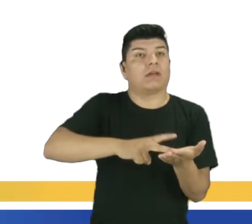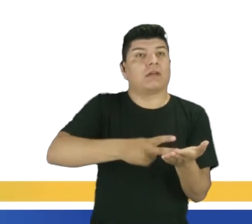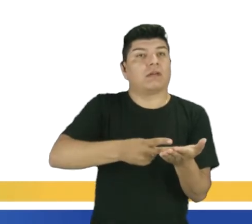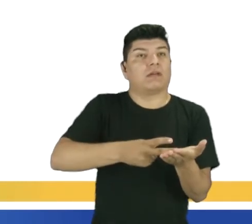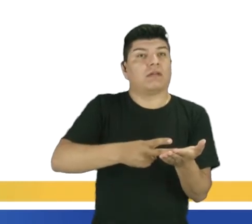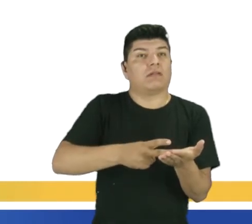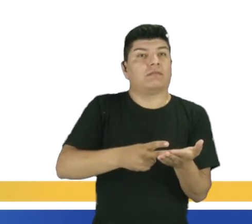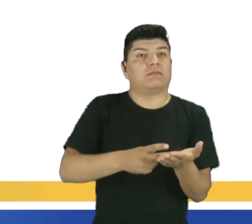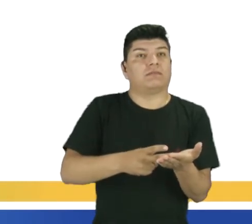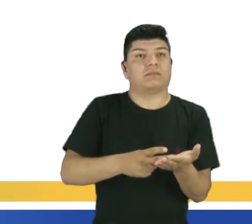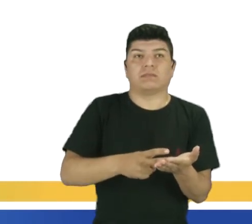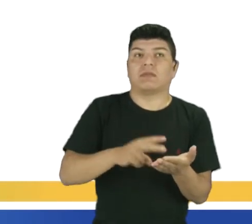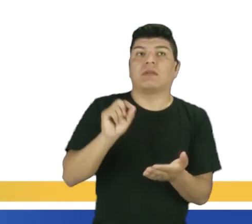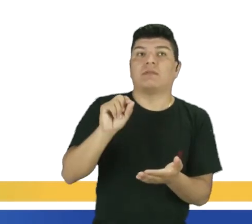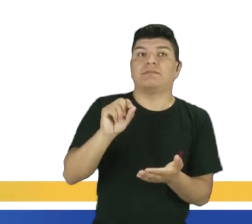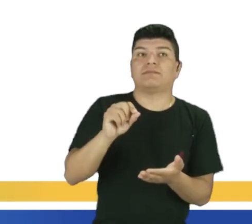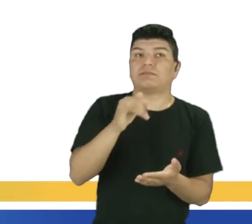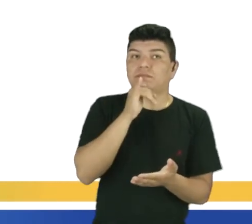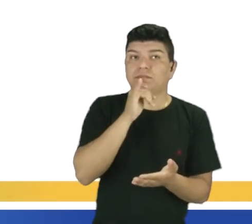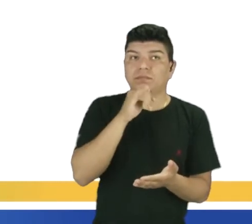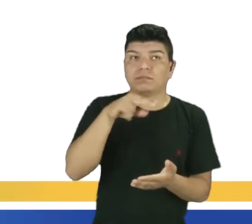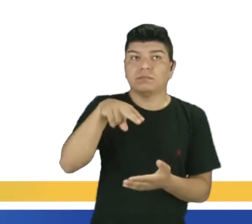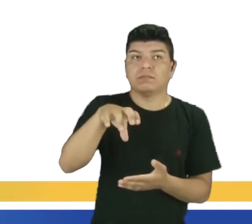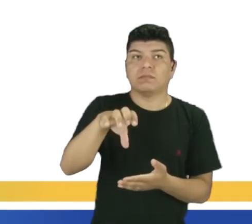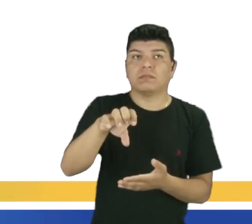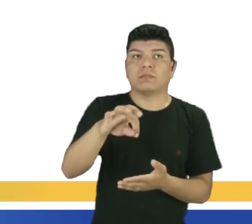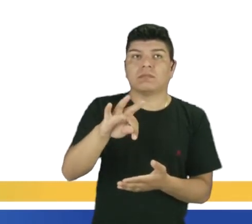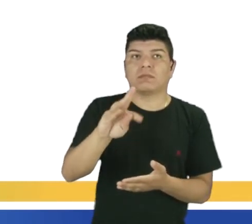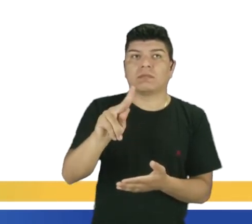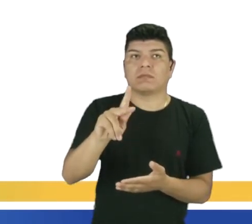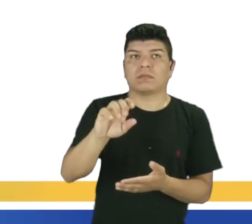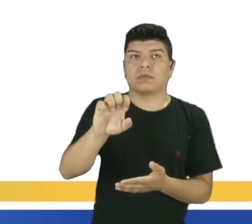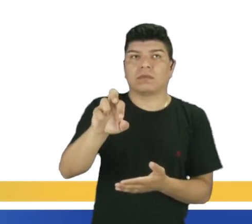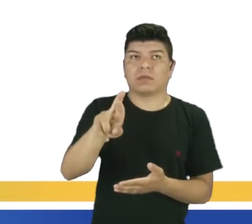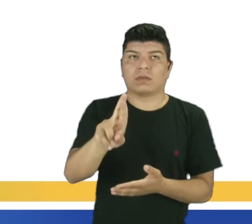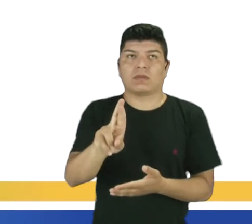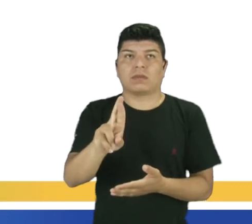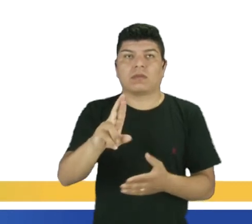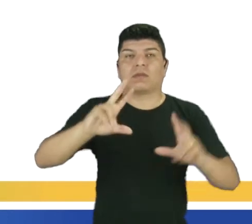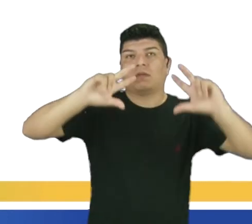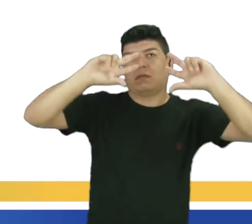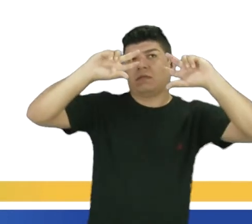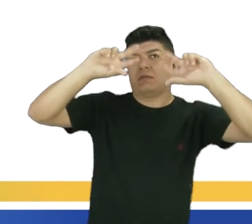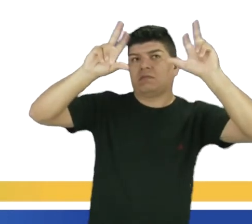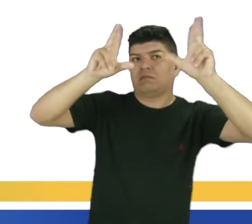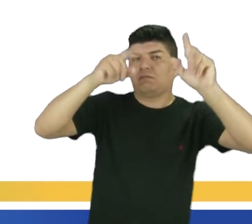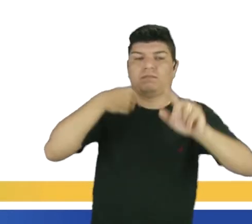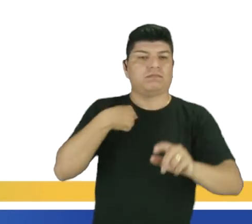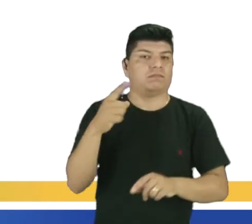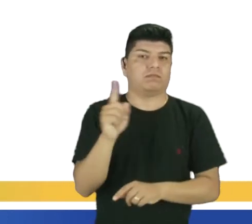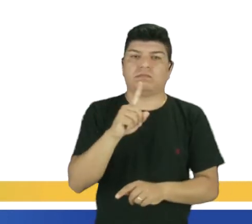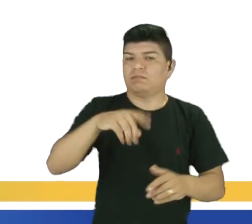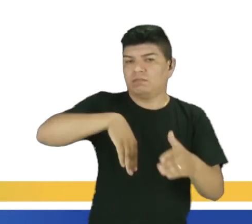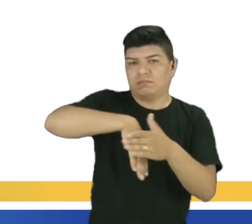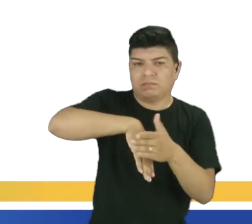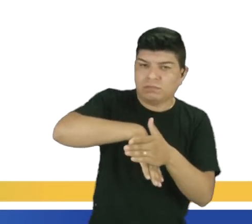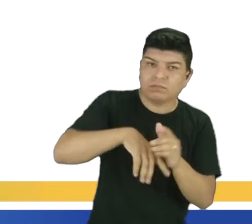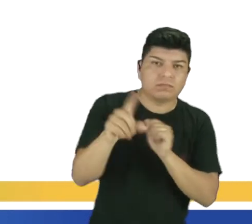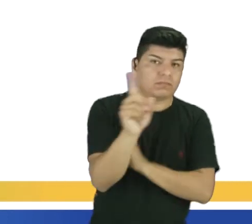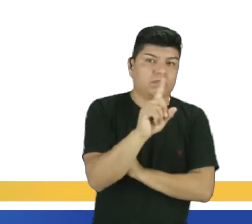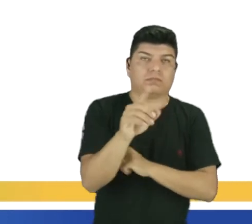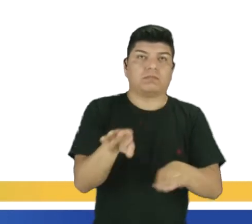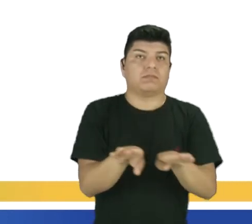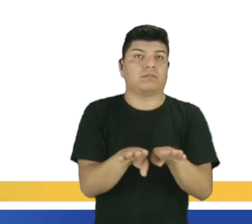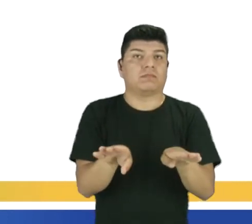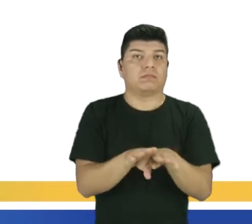nem, nem. Exemplo. I neither play soccer nor basketball. Eu não jogo nem futebol nem